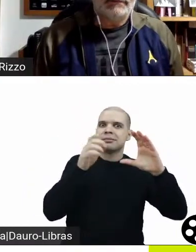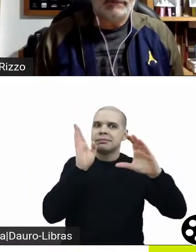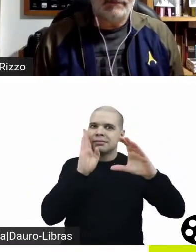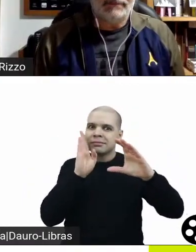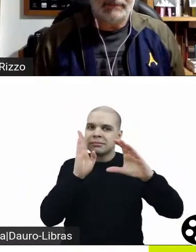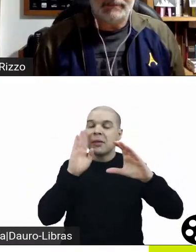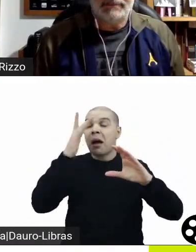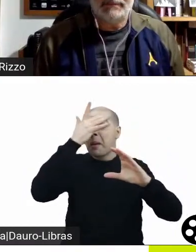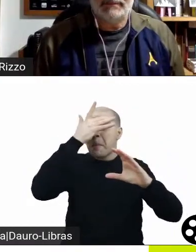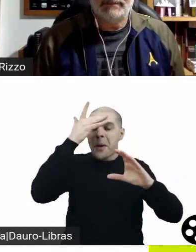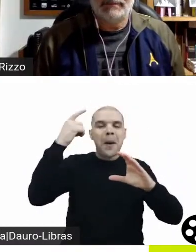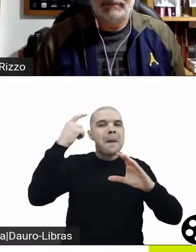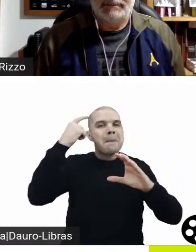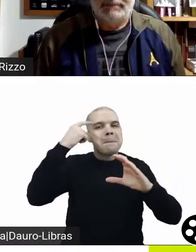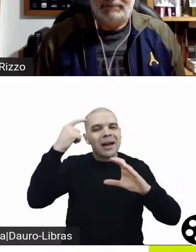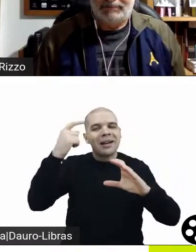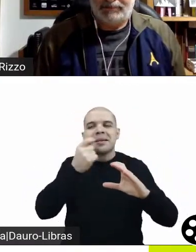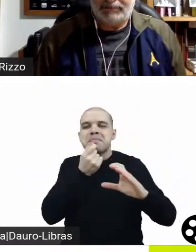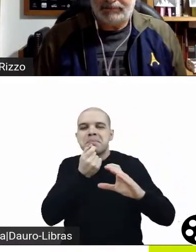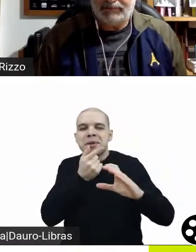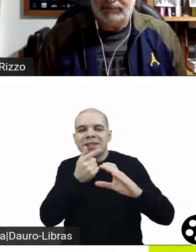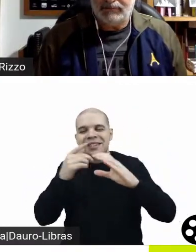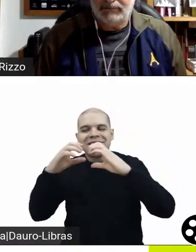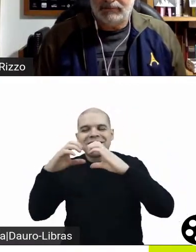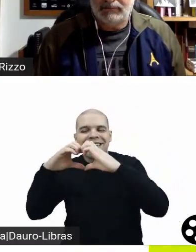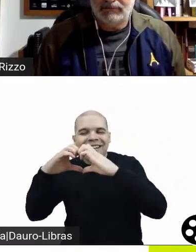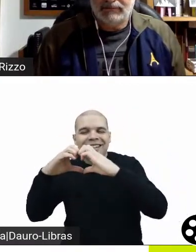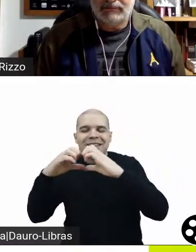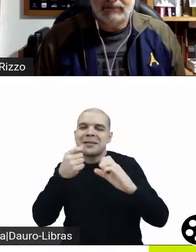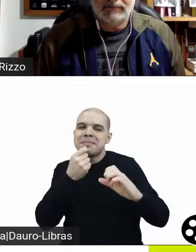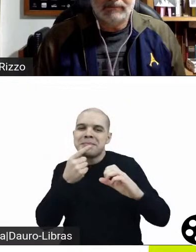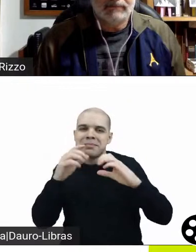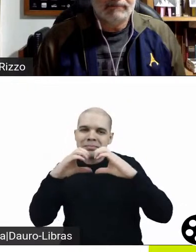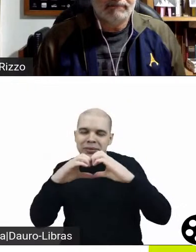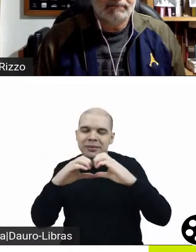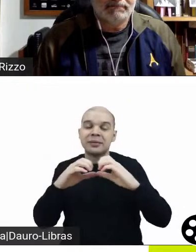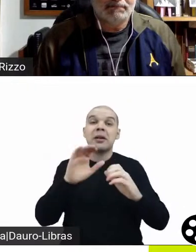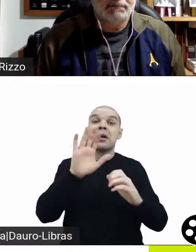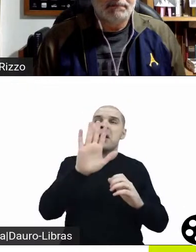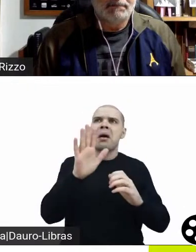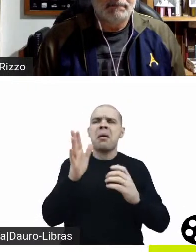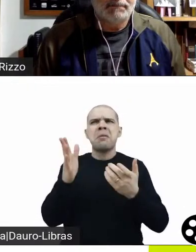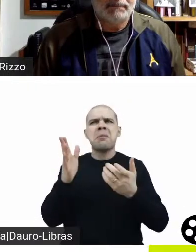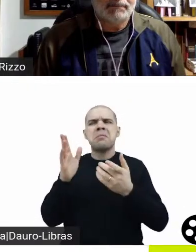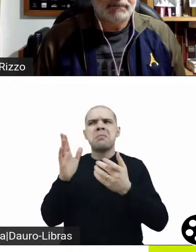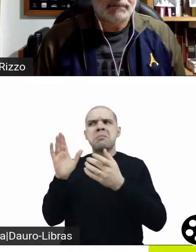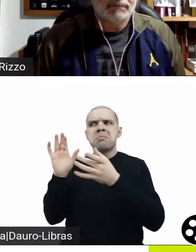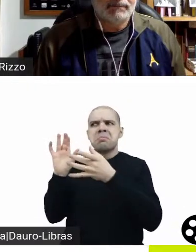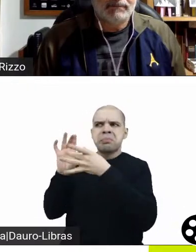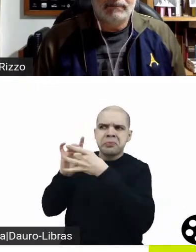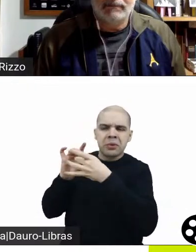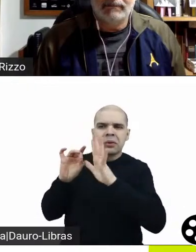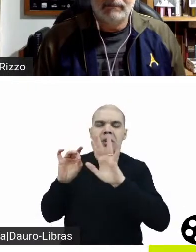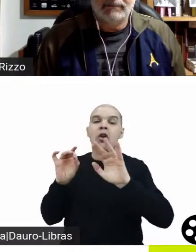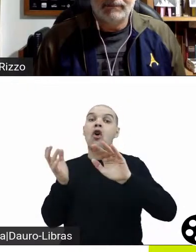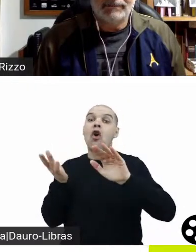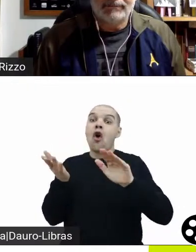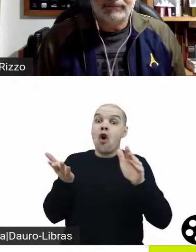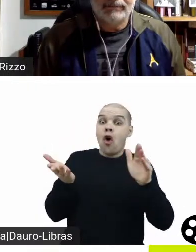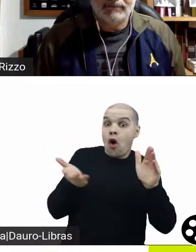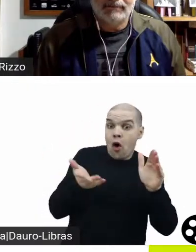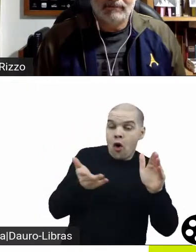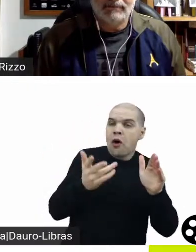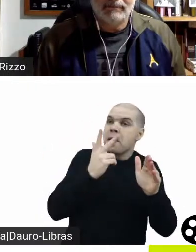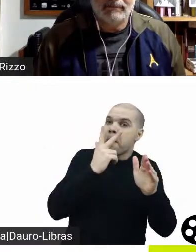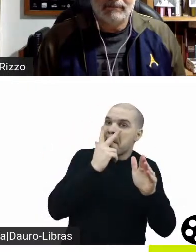com outros gêneros, outras possibilidades. Por exemplo, como uma dramédia, enfim. Eu queria começar com essa pergunta. O que vocês